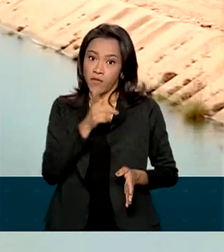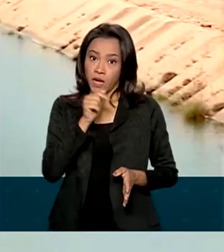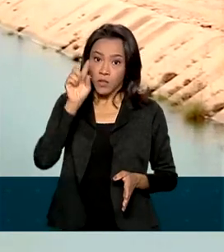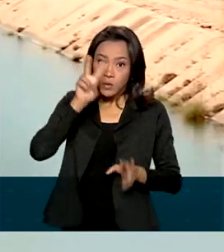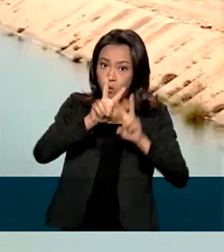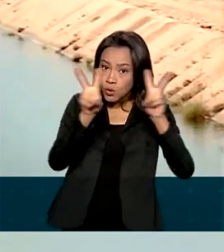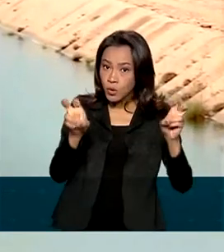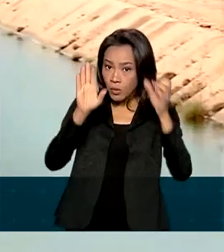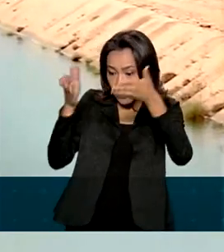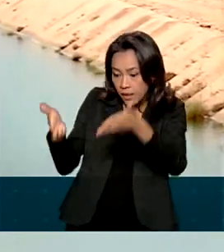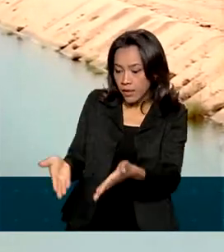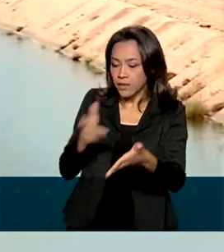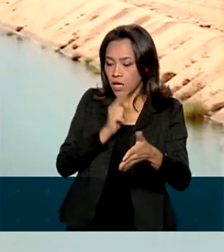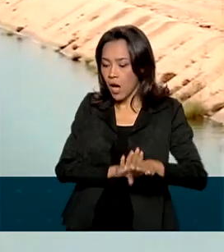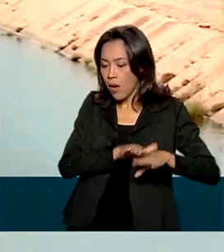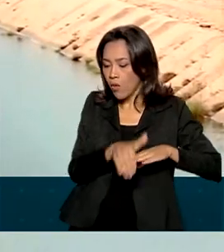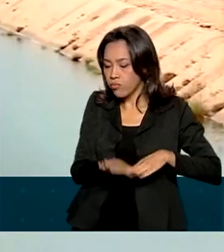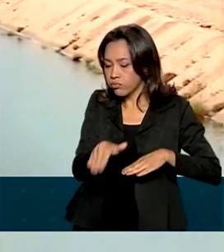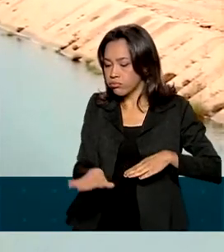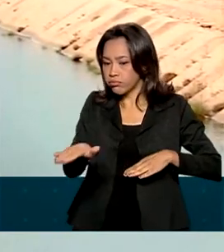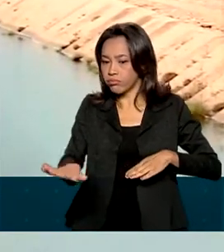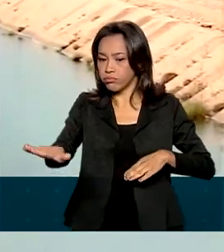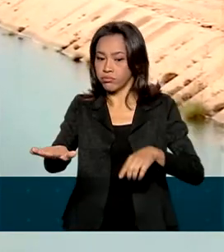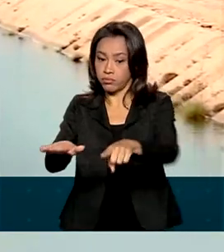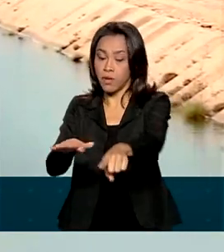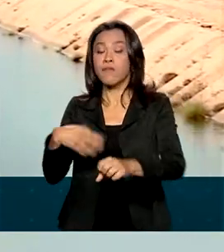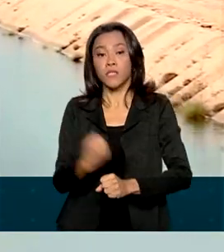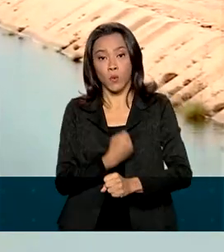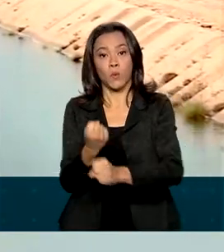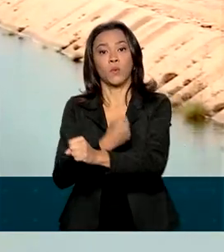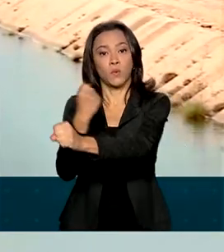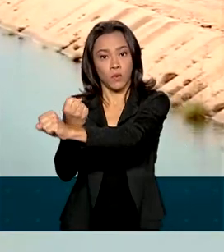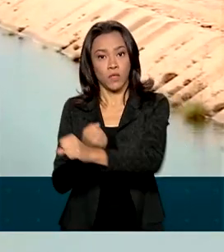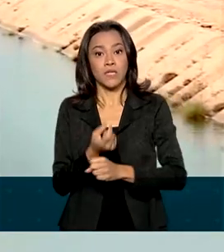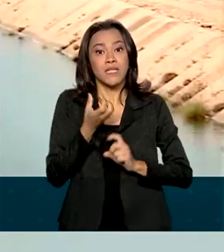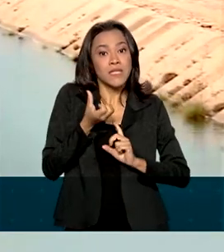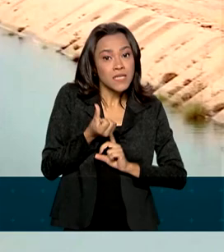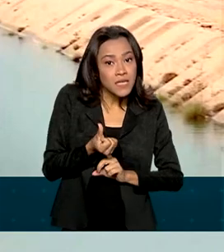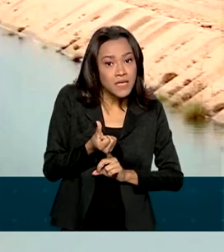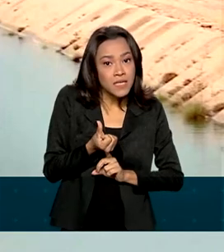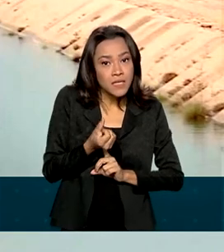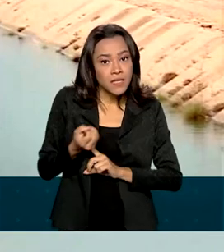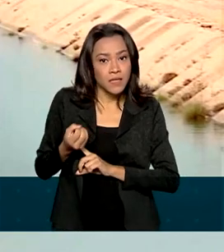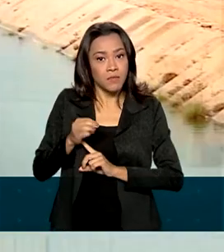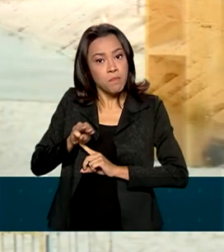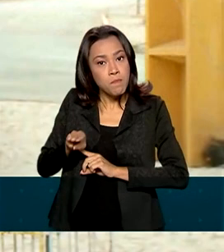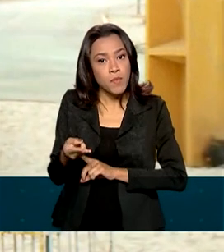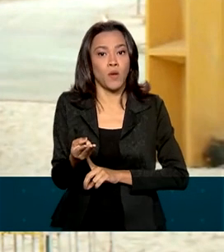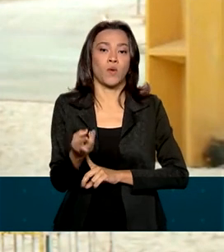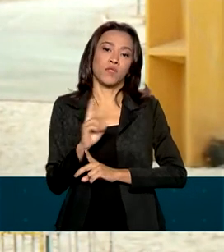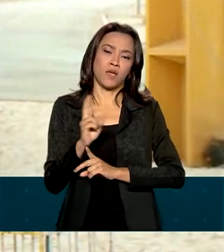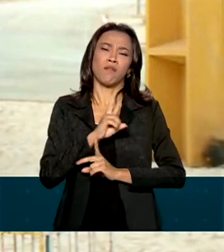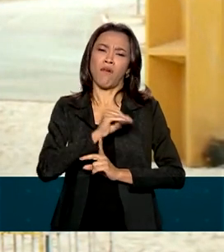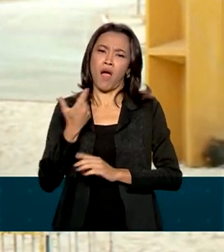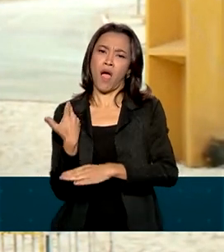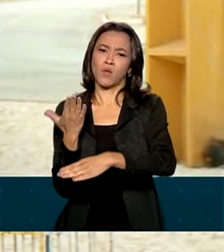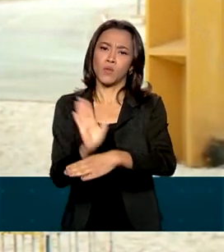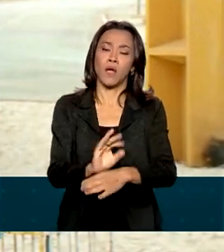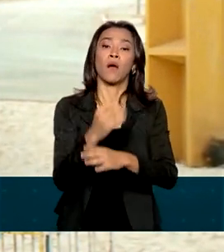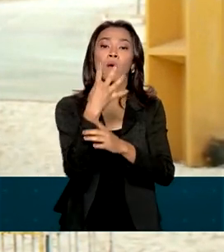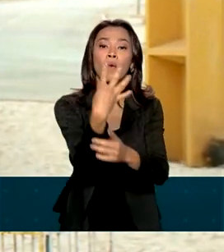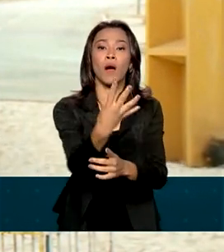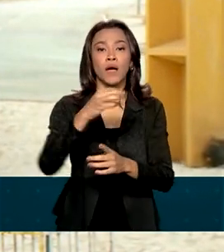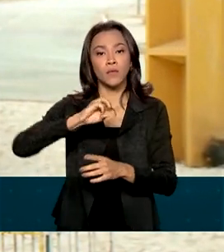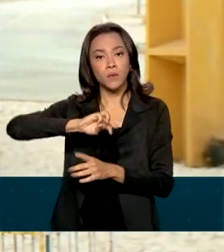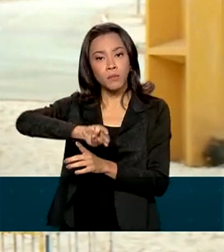Salgado, Renata, vale lembrar que essa obra vai ser construída com investimento de 600 milhões de reais. Deve beneficiar 4 milhões